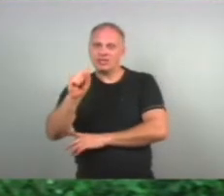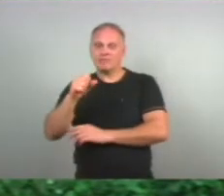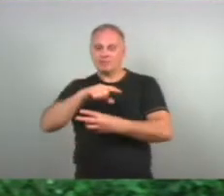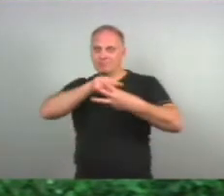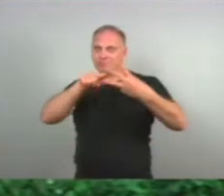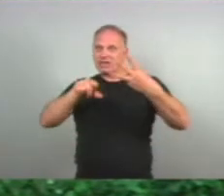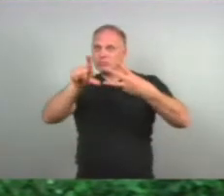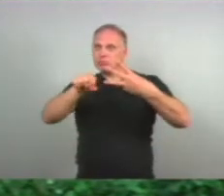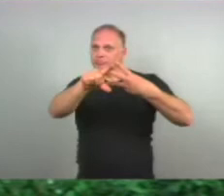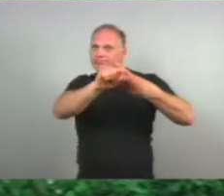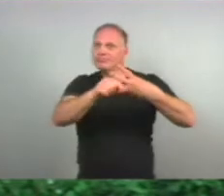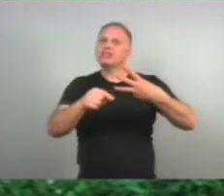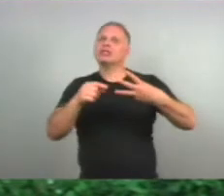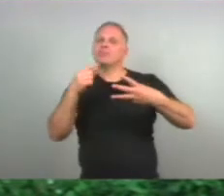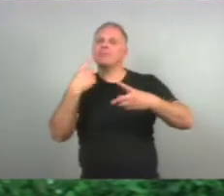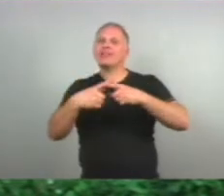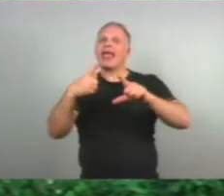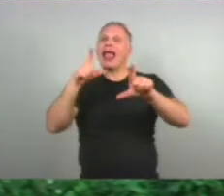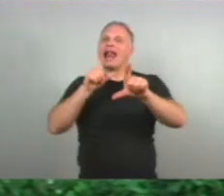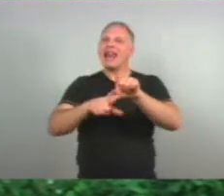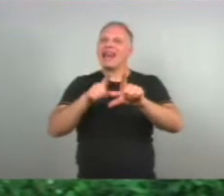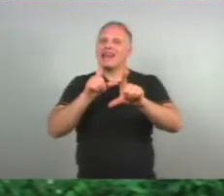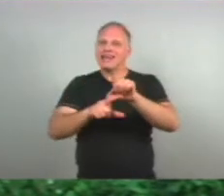Porque são De letras Bem